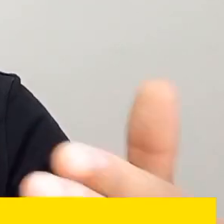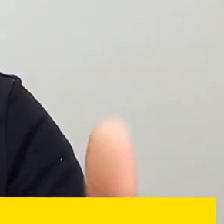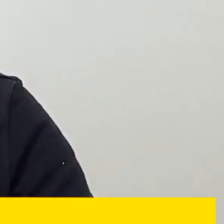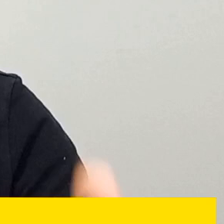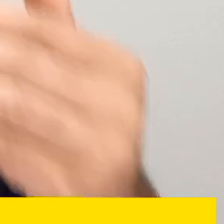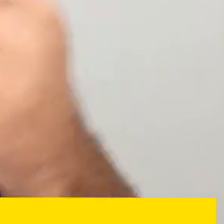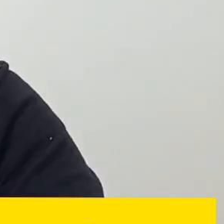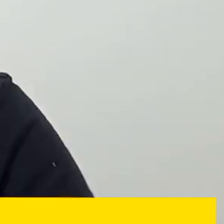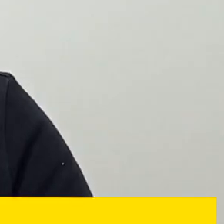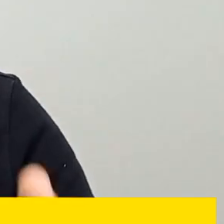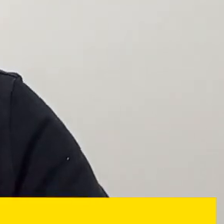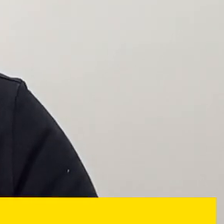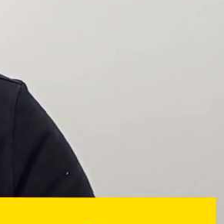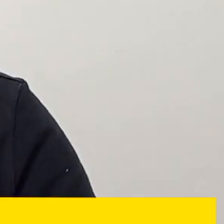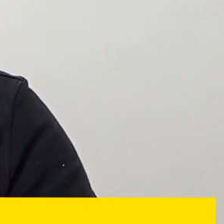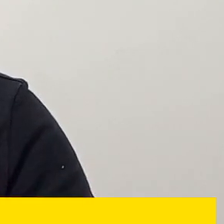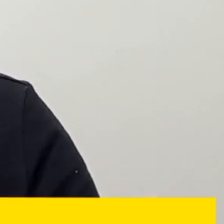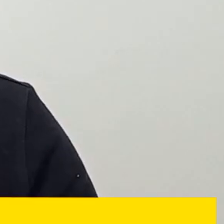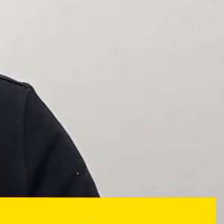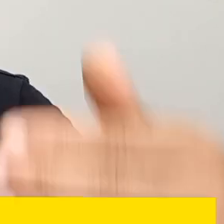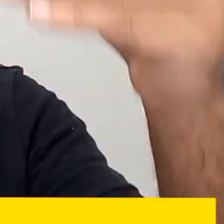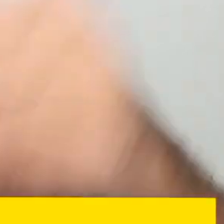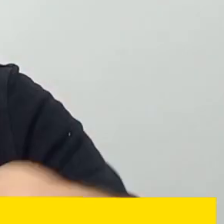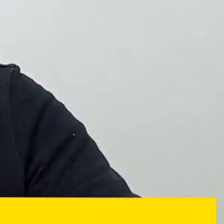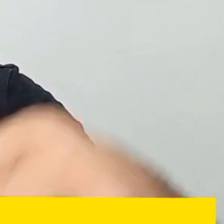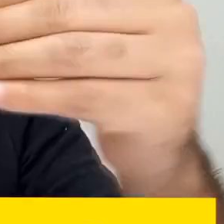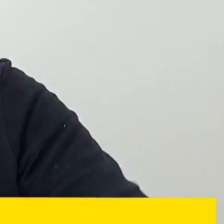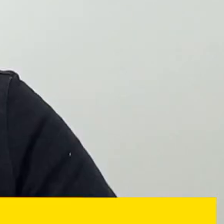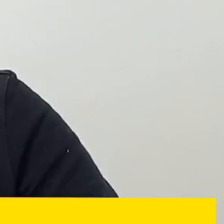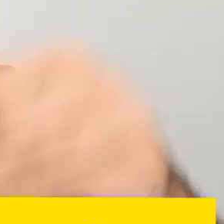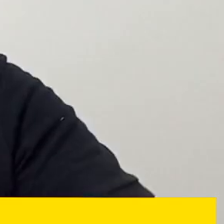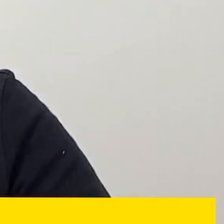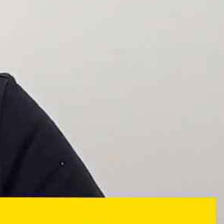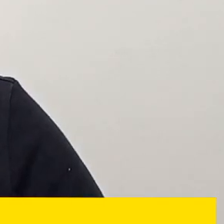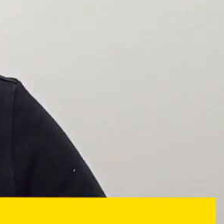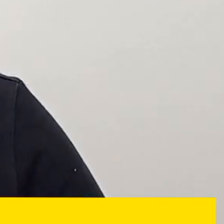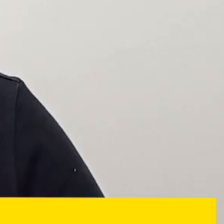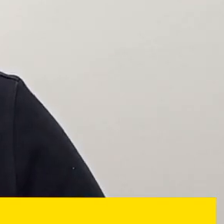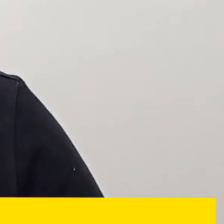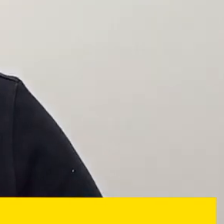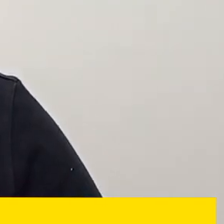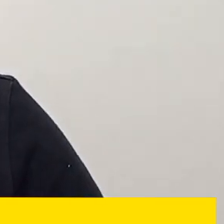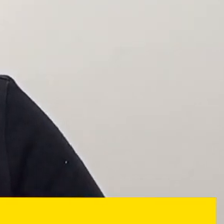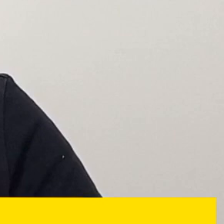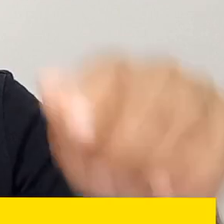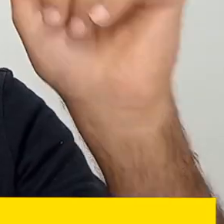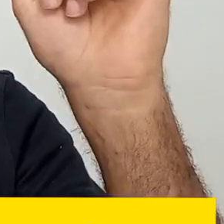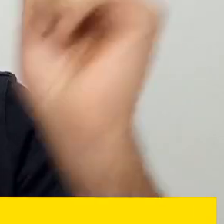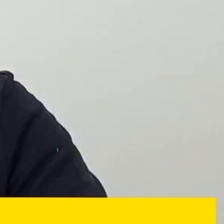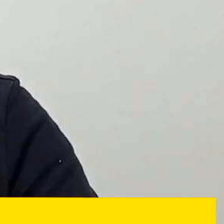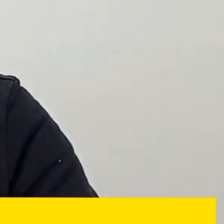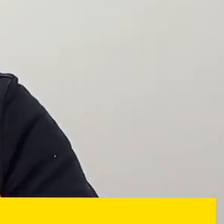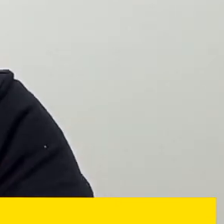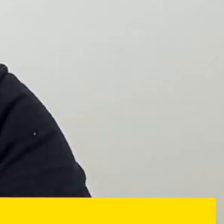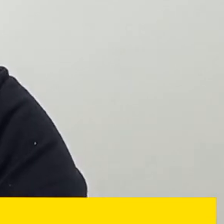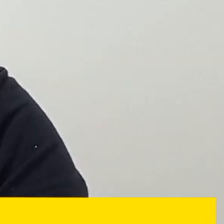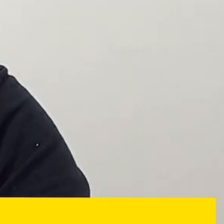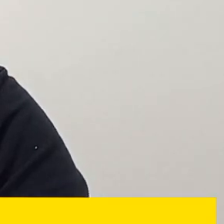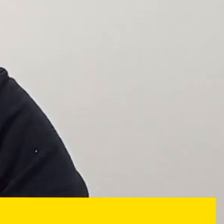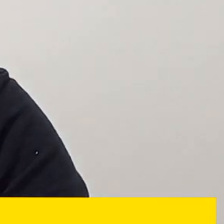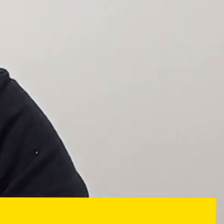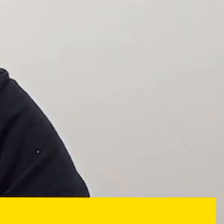faturar usando o aplicativo da Google In, está aqui o link na descrição, basta você, basta você baixar, clicar,